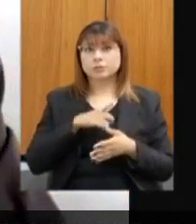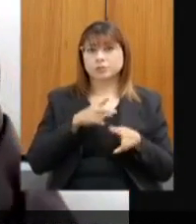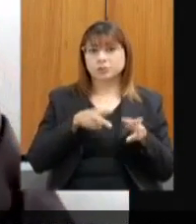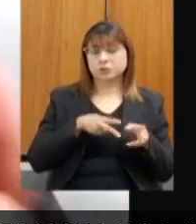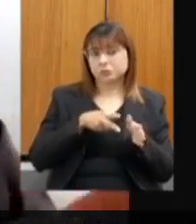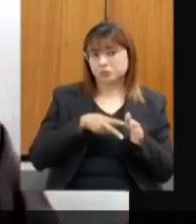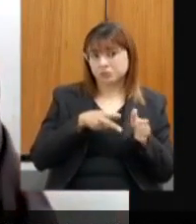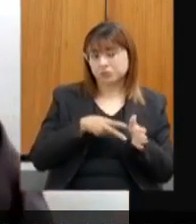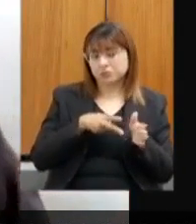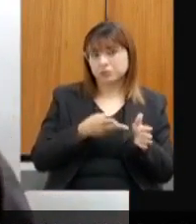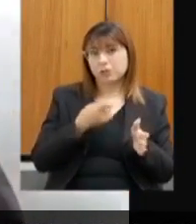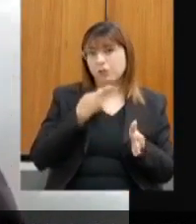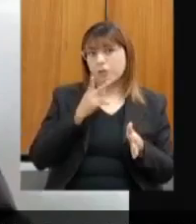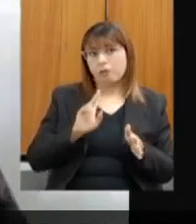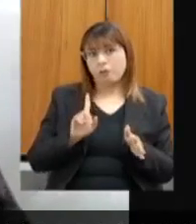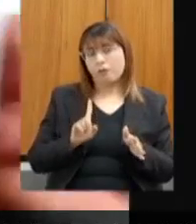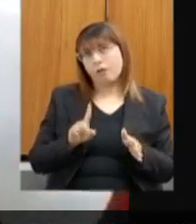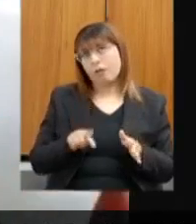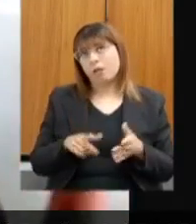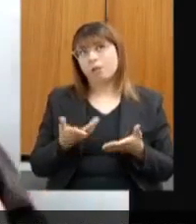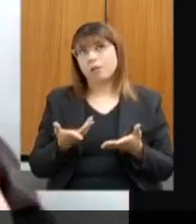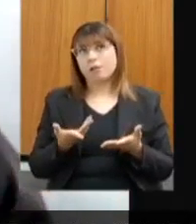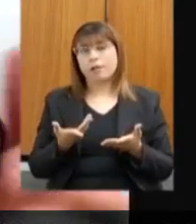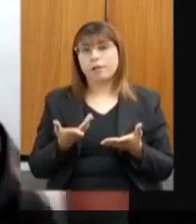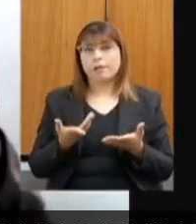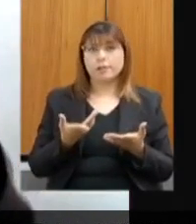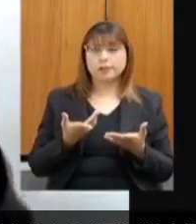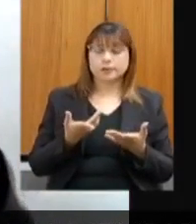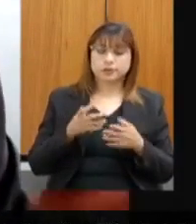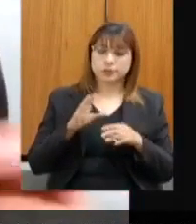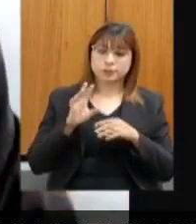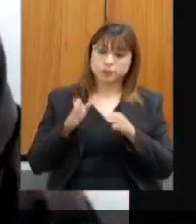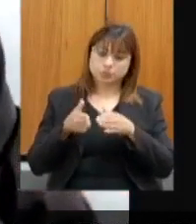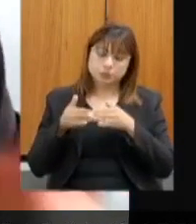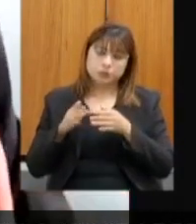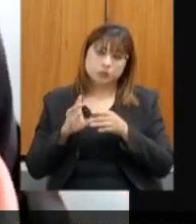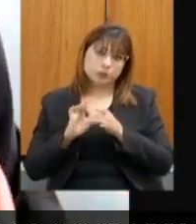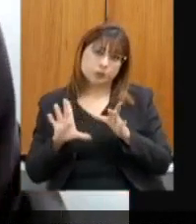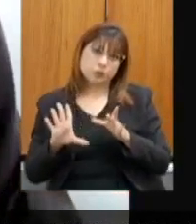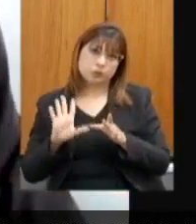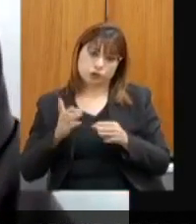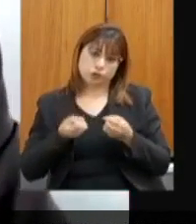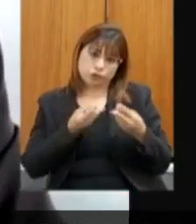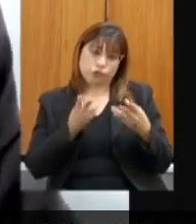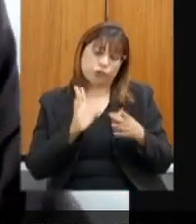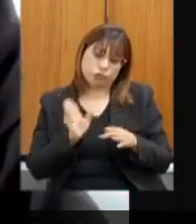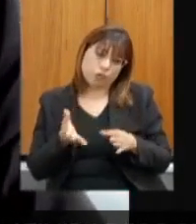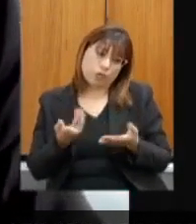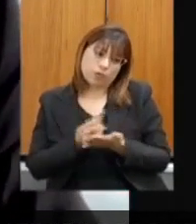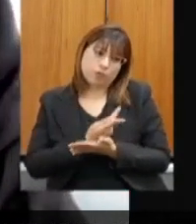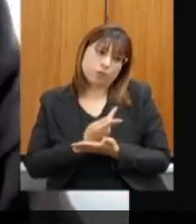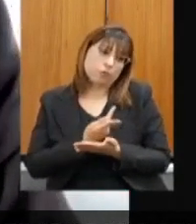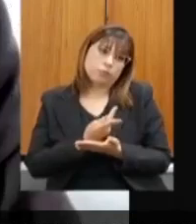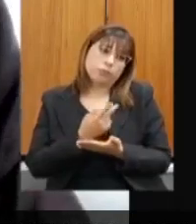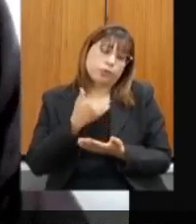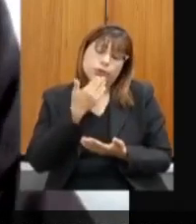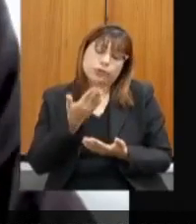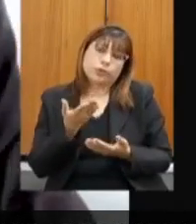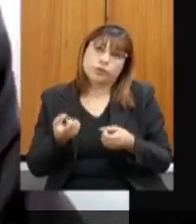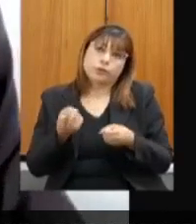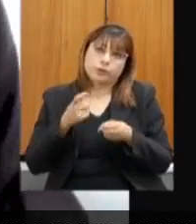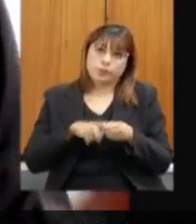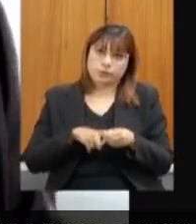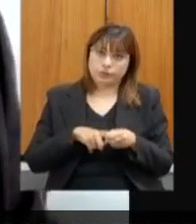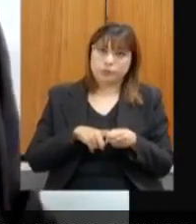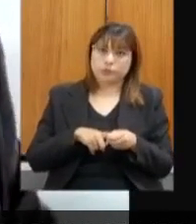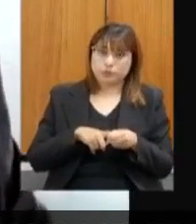não falo em revogar a privatização já feita, isso é impossível, não se volte a pasta para dentro do tubo depois